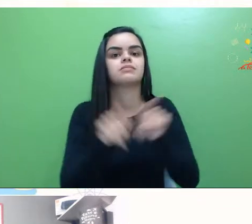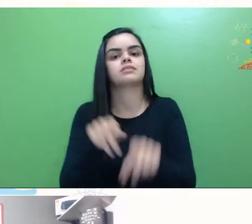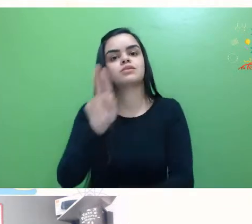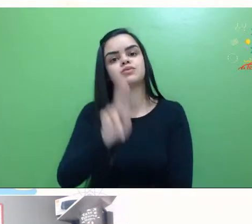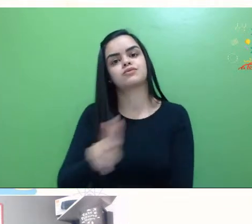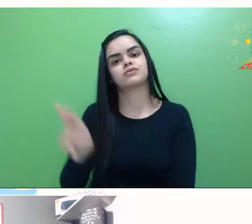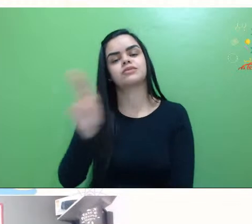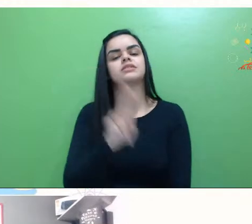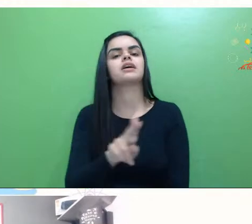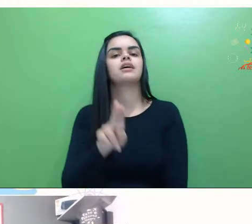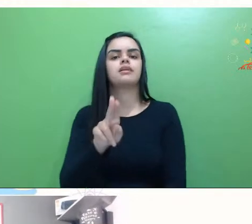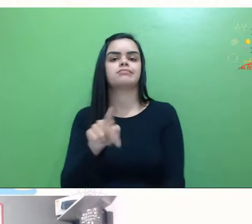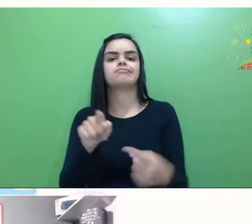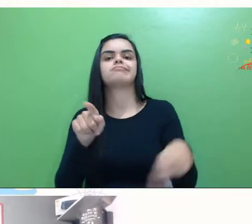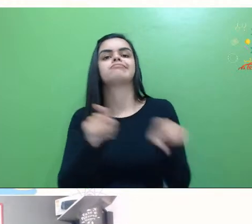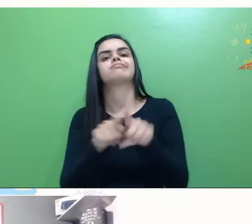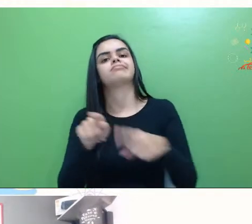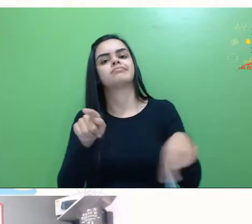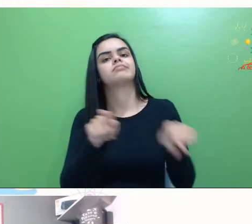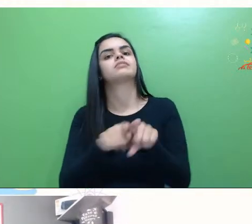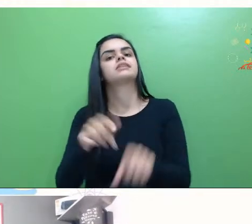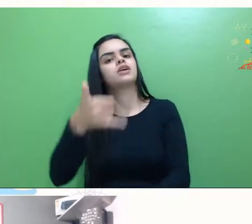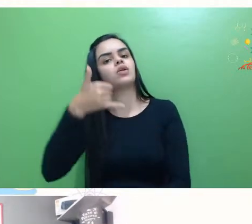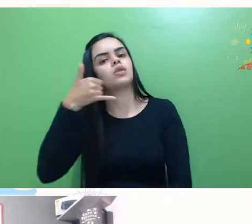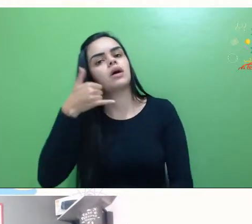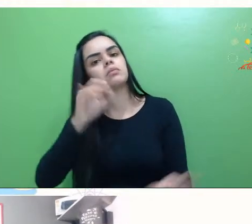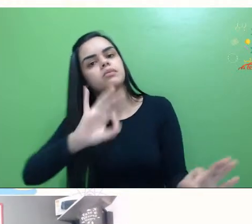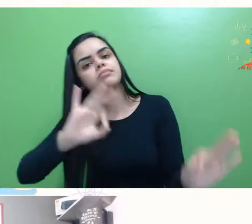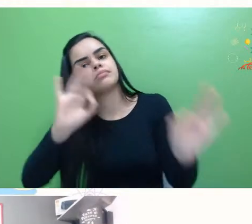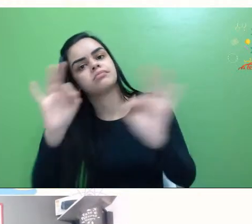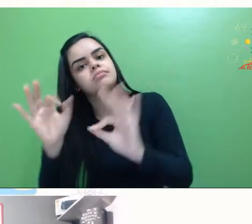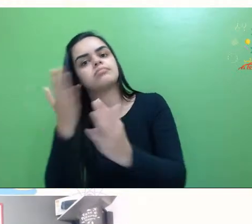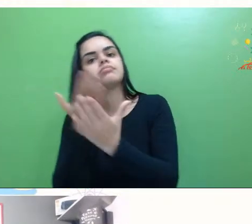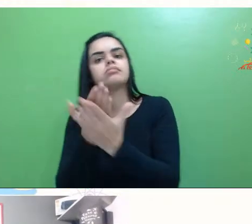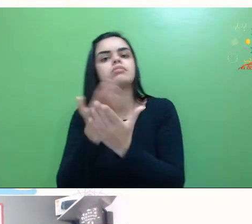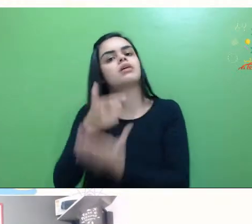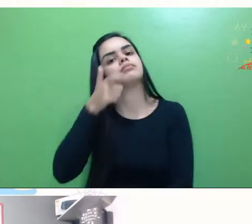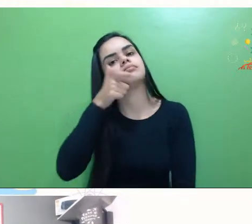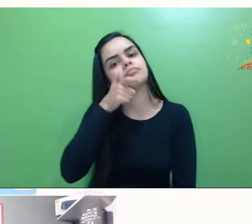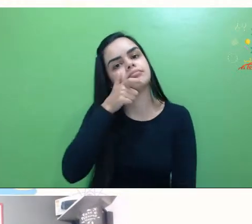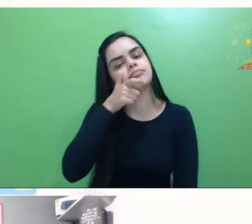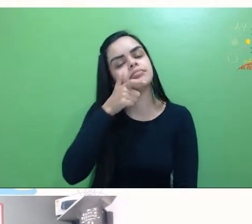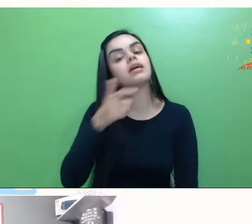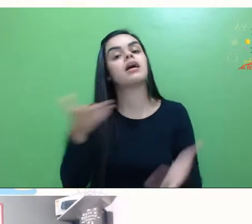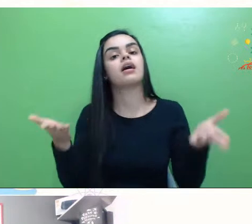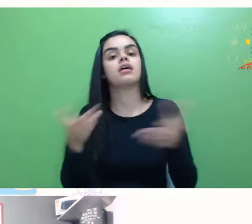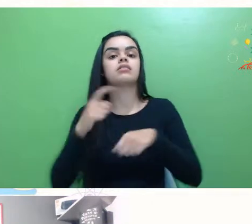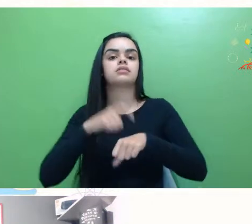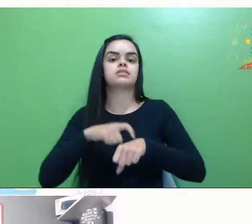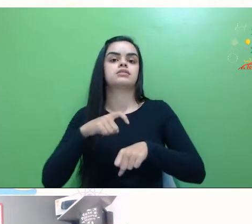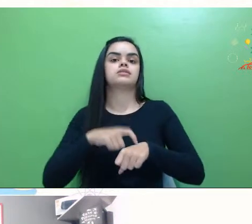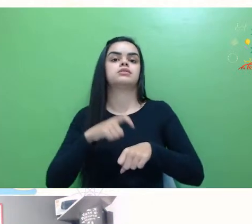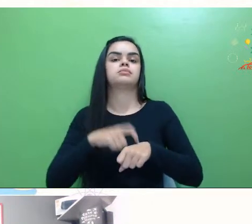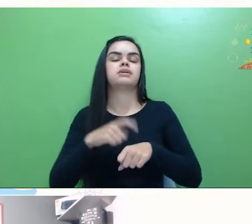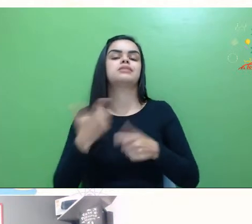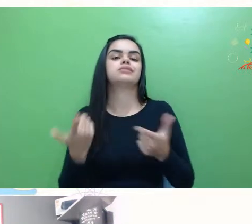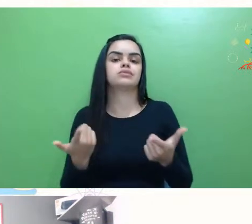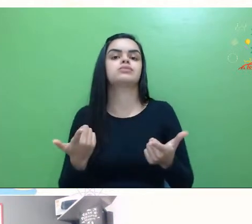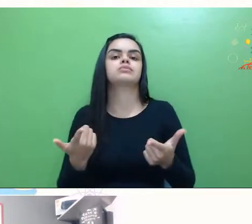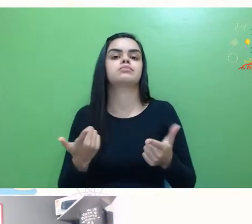várias vezes aparelhos celulares para conseguir acompanhar as aulas. E nesse momento de ataques à